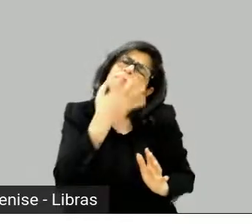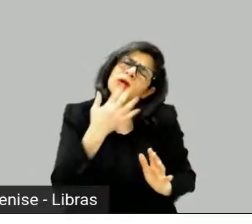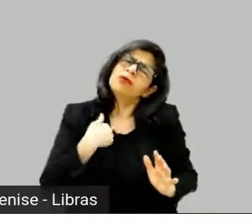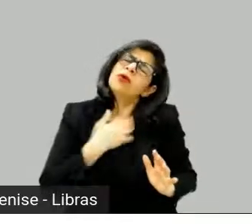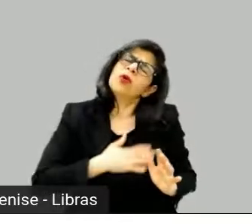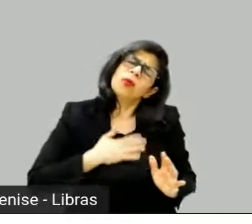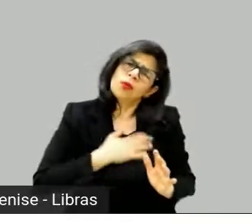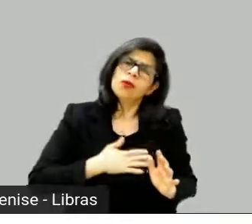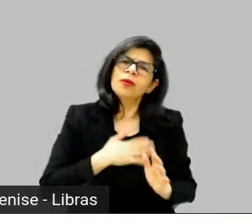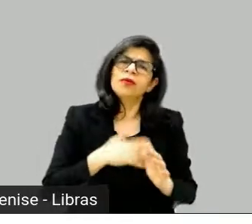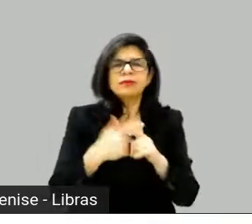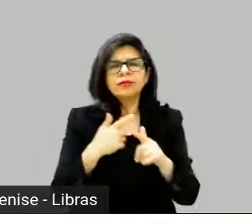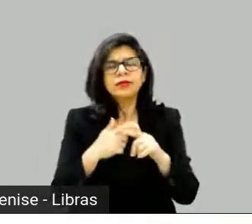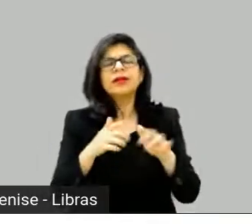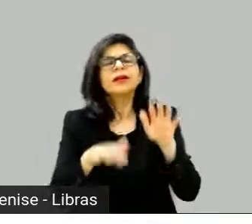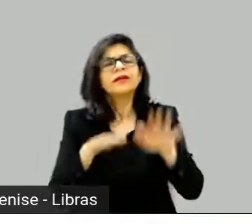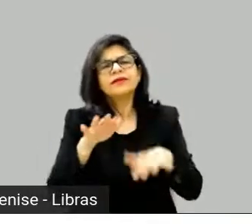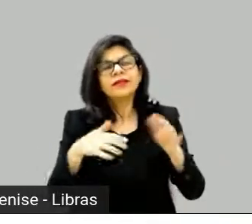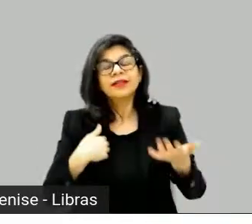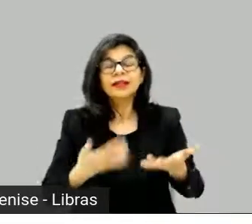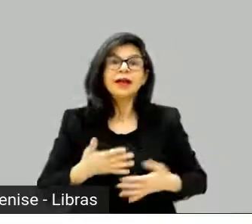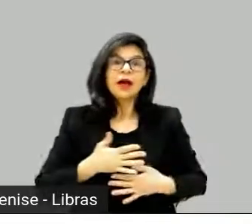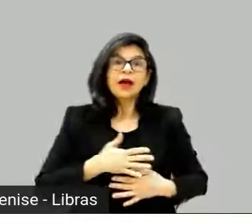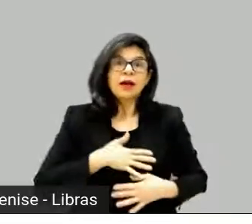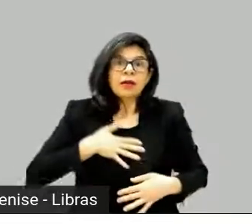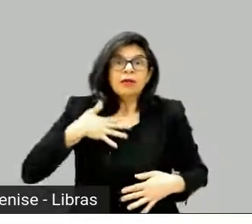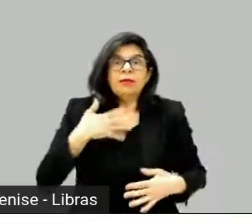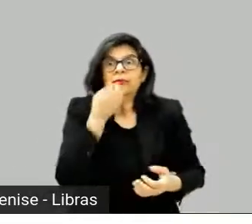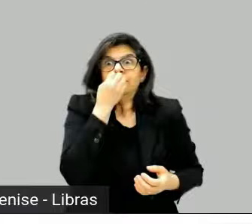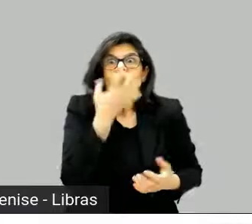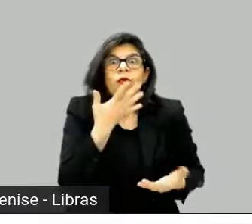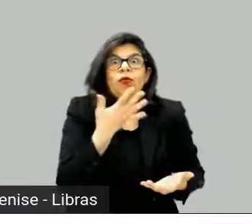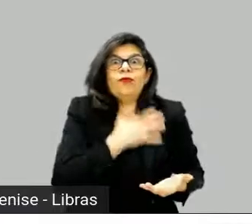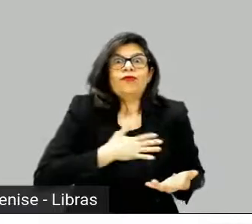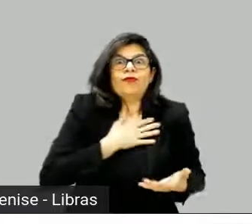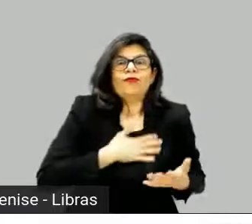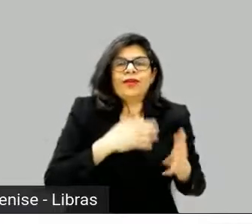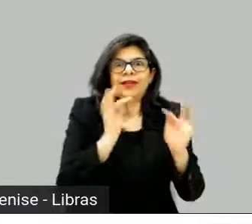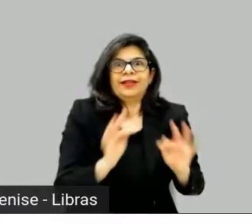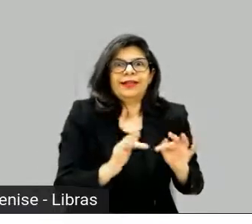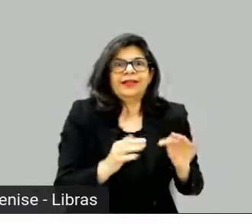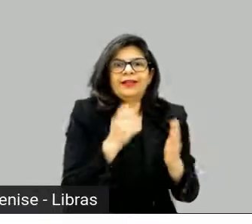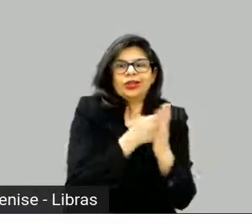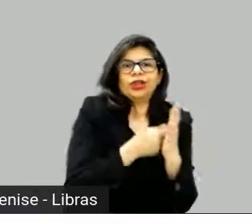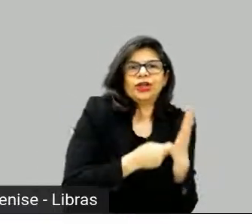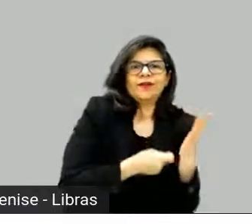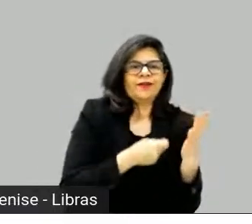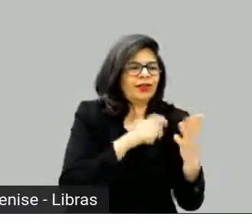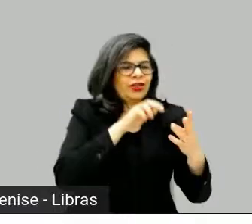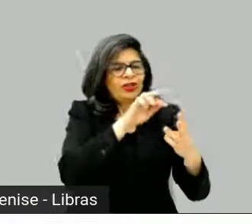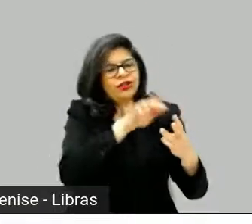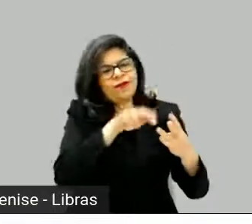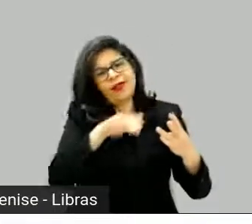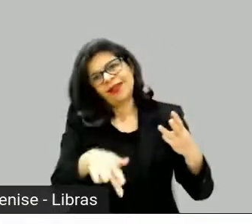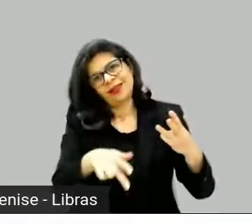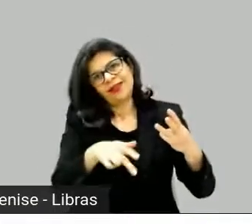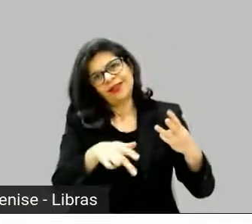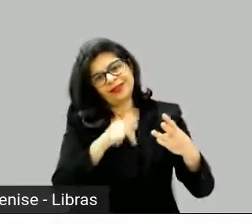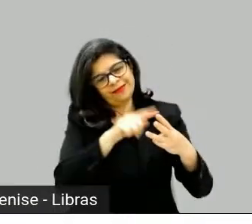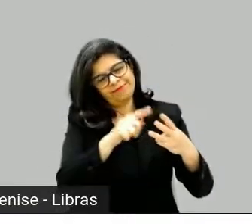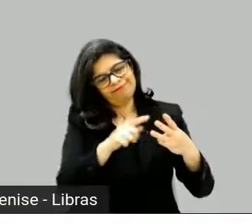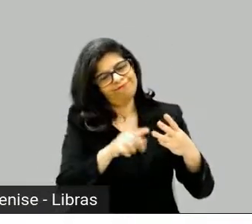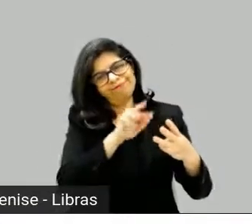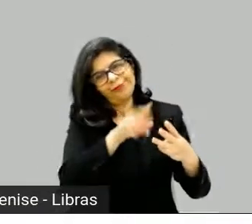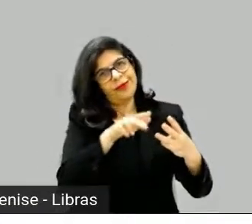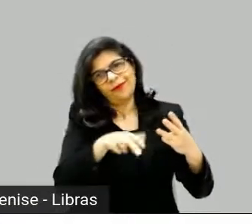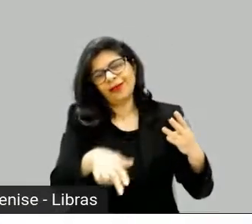Eu acho que a escrita do roteiro tem um certo masoquismo que a escrita de literatura não tem, porque a gente escreve sabendo que